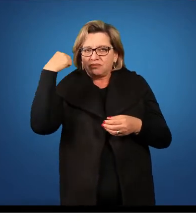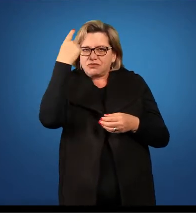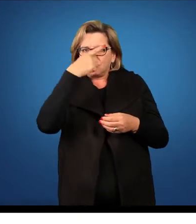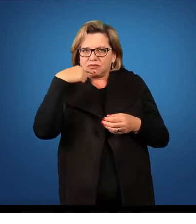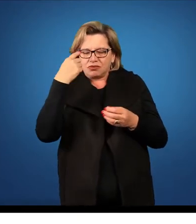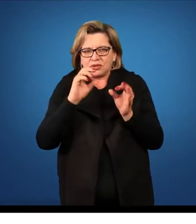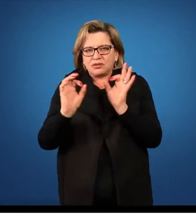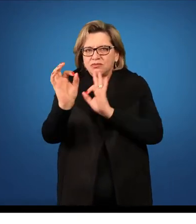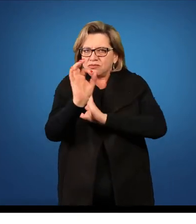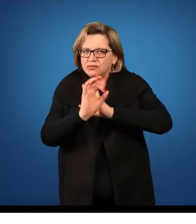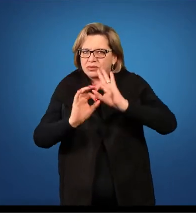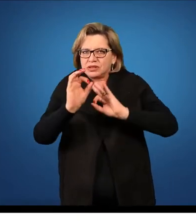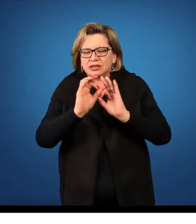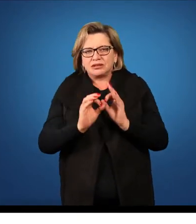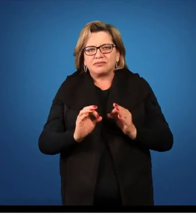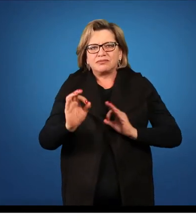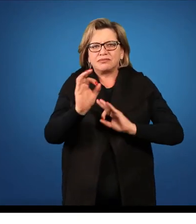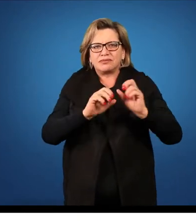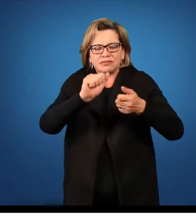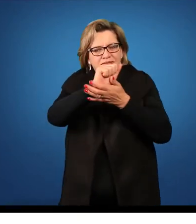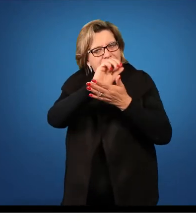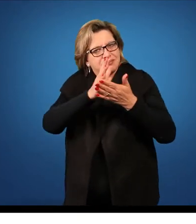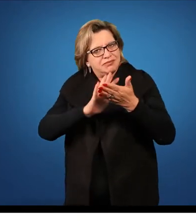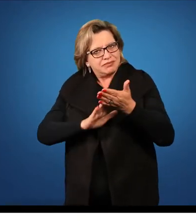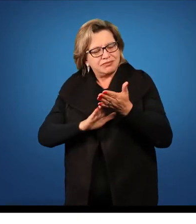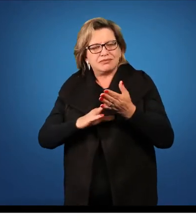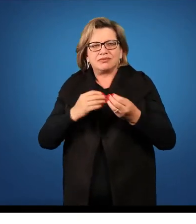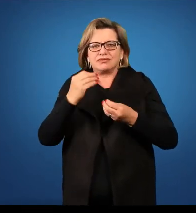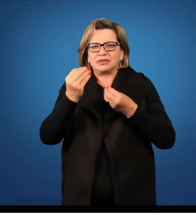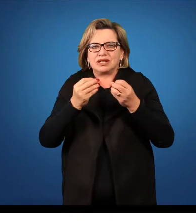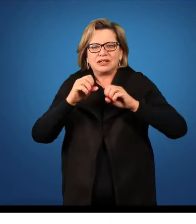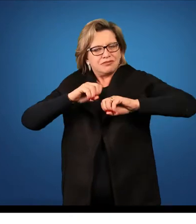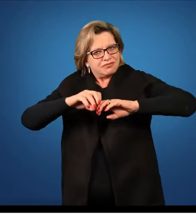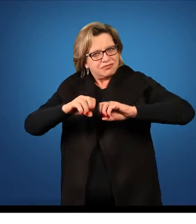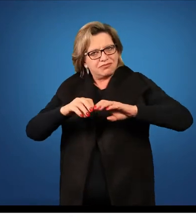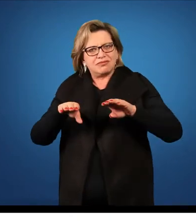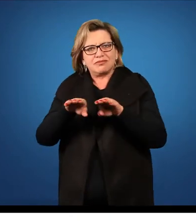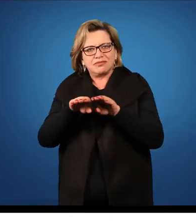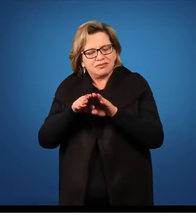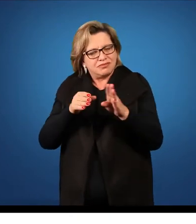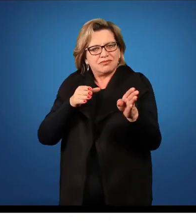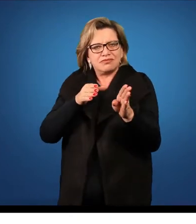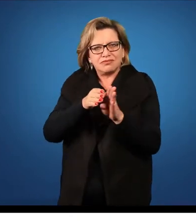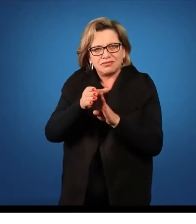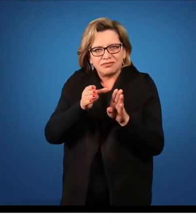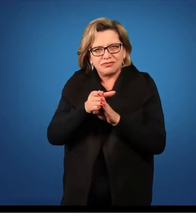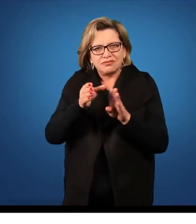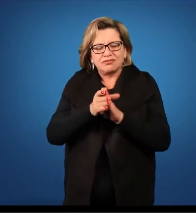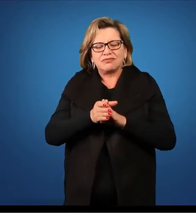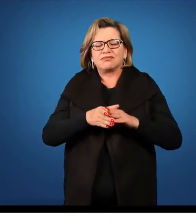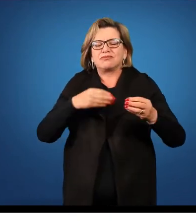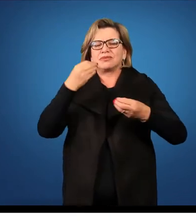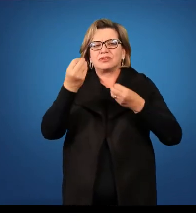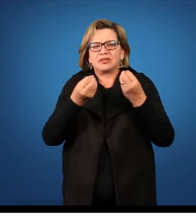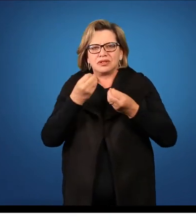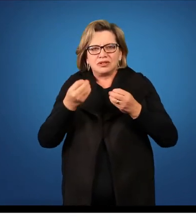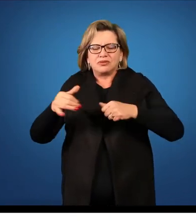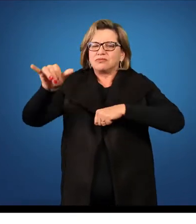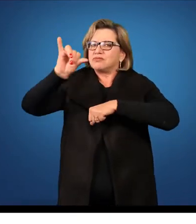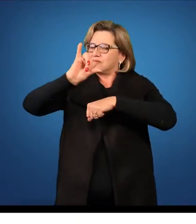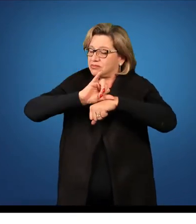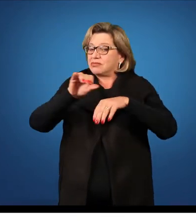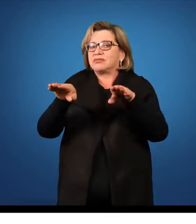ao aluno, preparação das suas atividades, das suas aulas, as orientações online ou nos